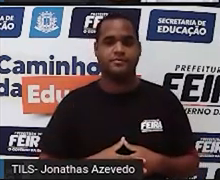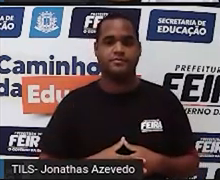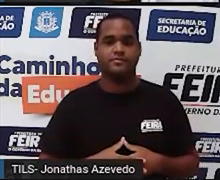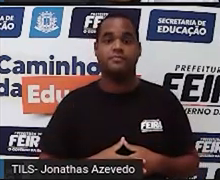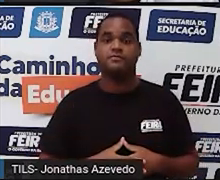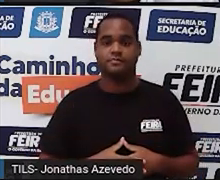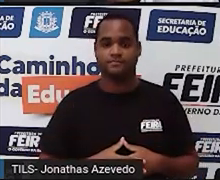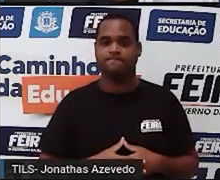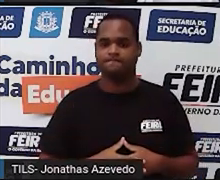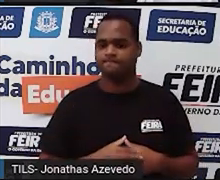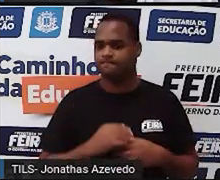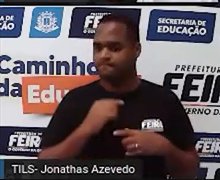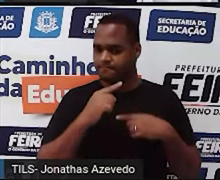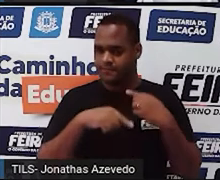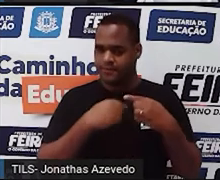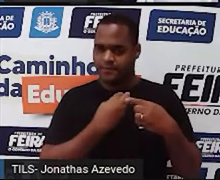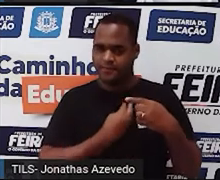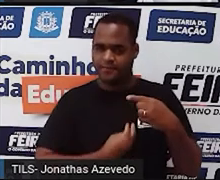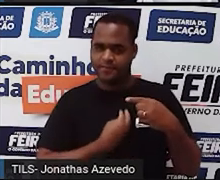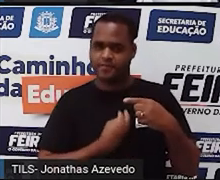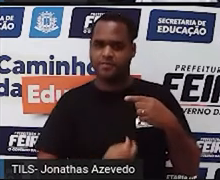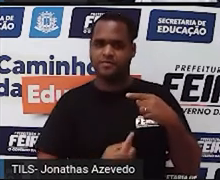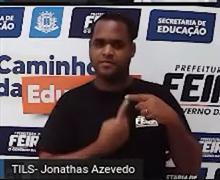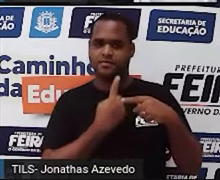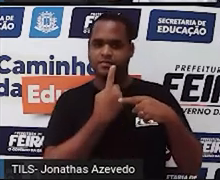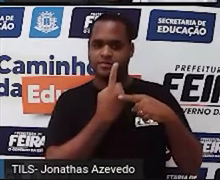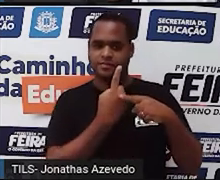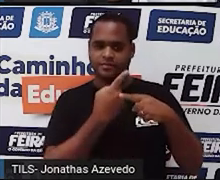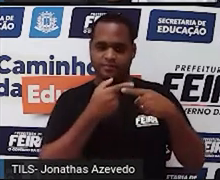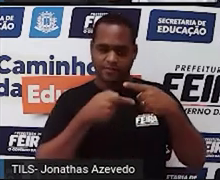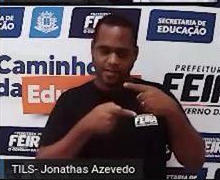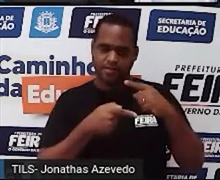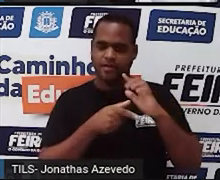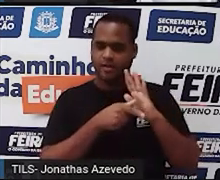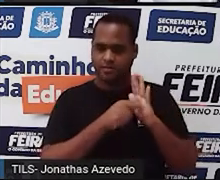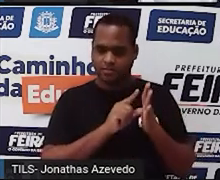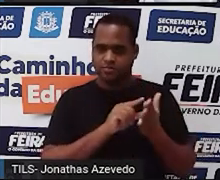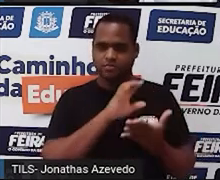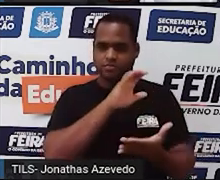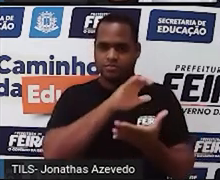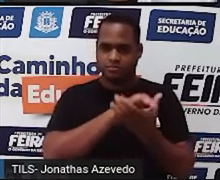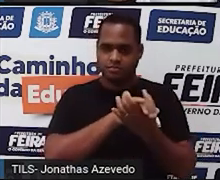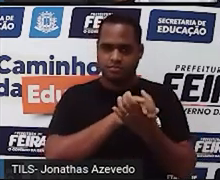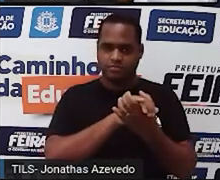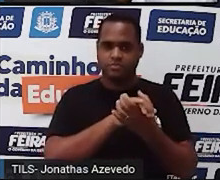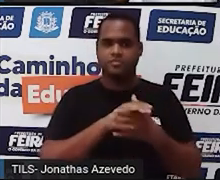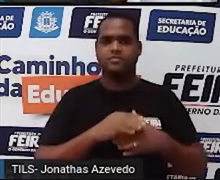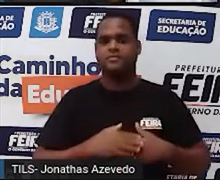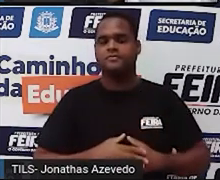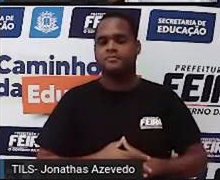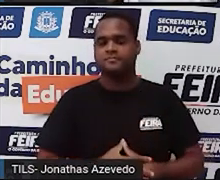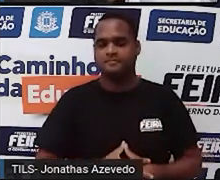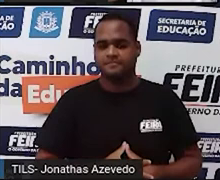Depois, viveu um sétimo da sua vida antes de se casar.